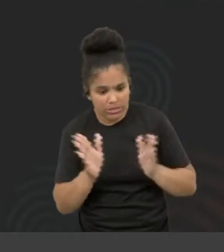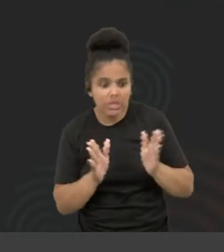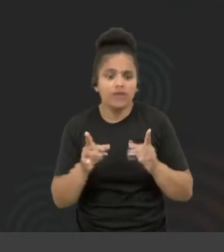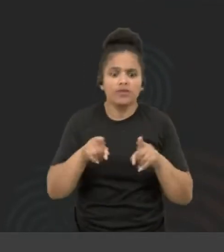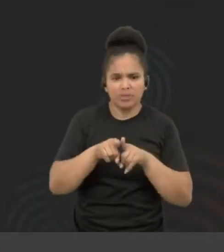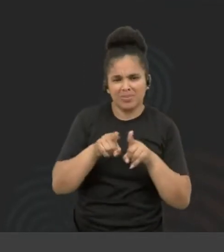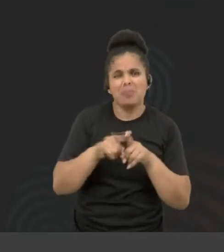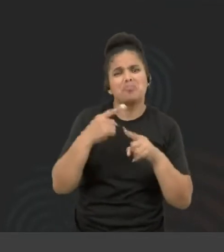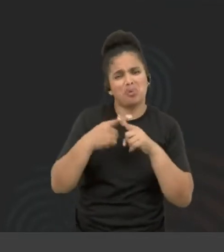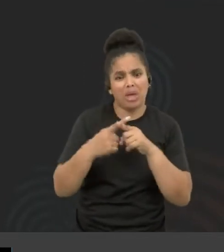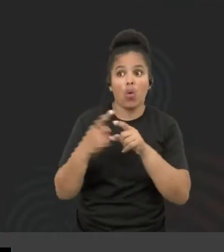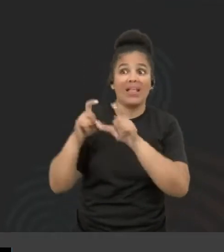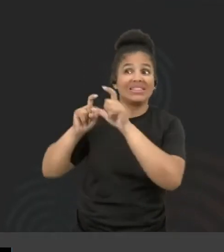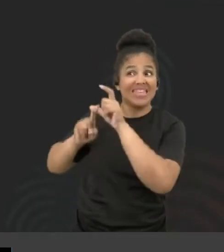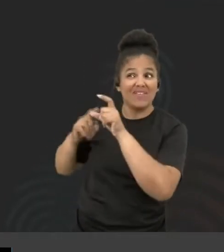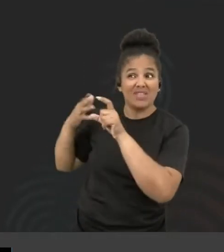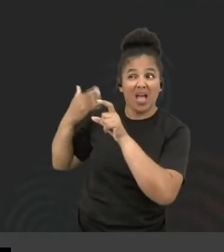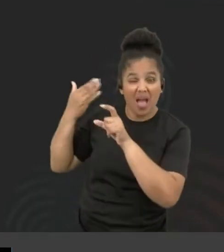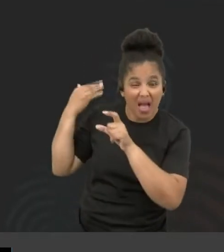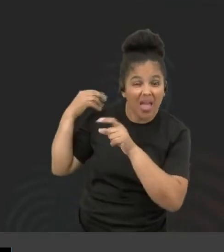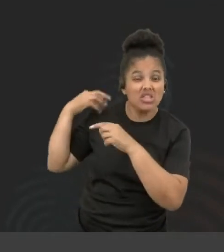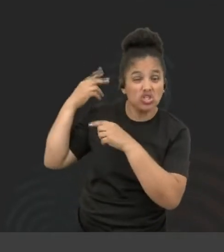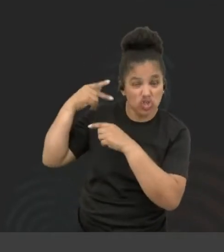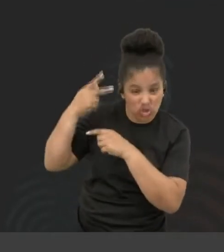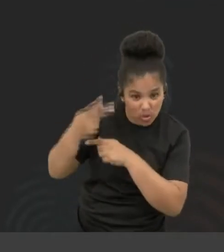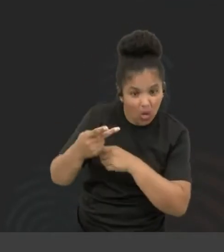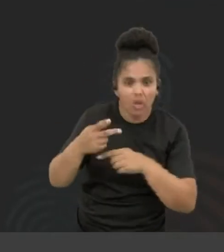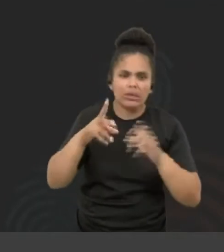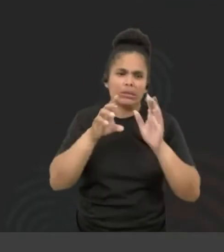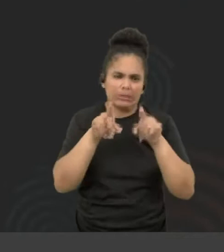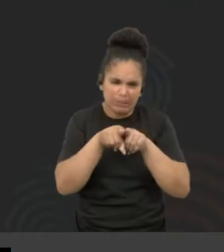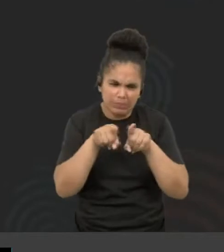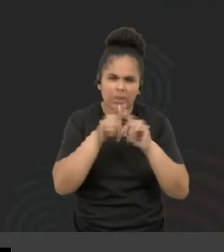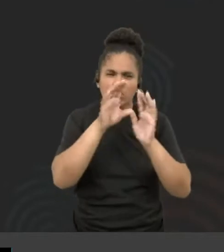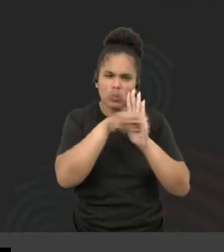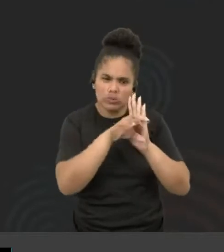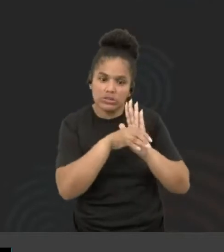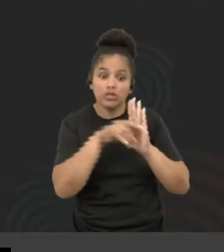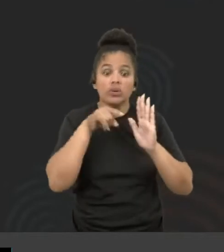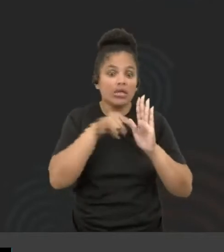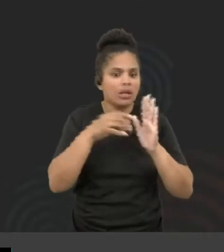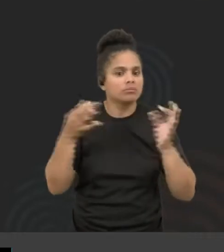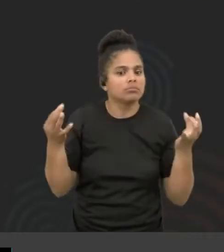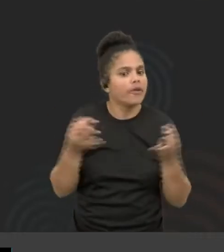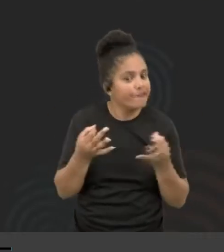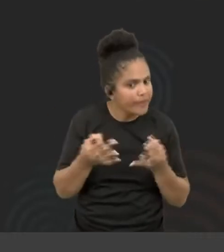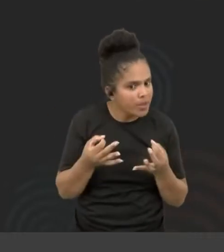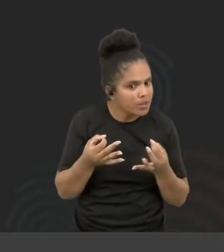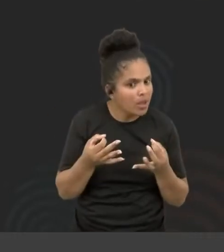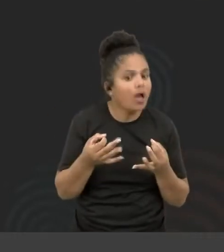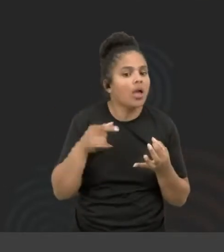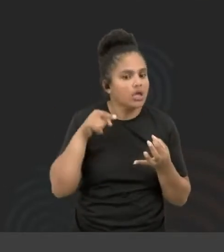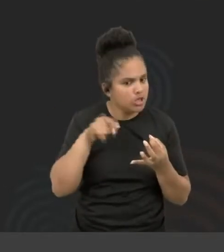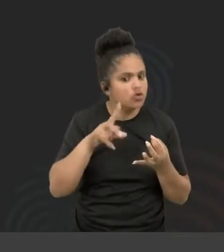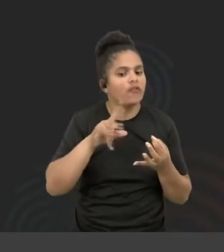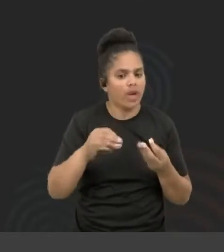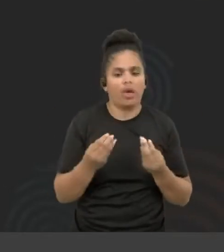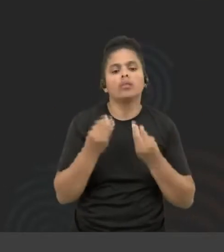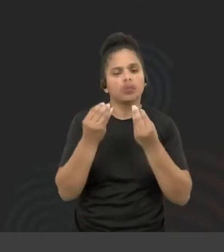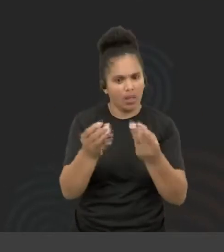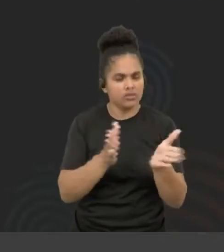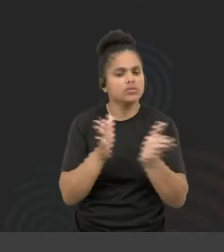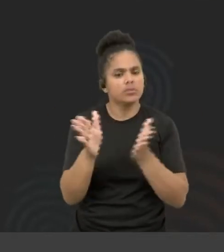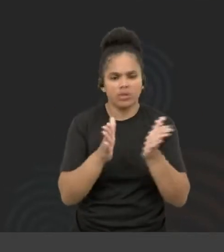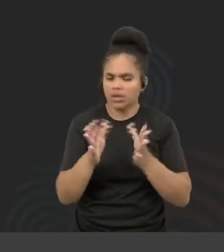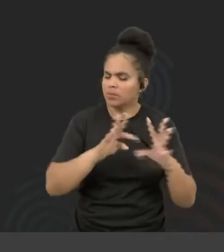dívida histórica, até pelo seu próprio conceito, né? E quando ela é bem feita, ela pode ser, sim, acessível para todas, né?